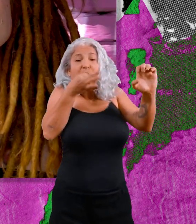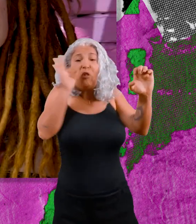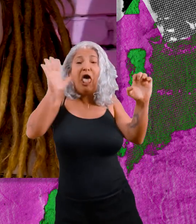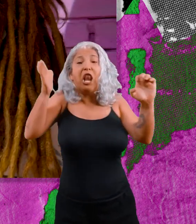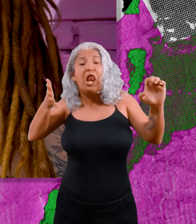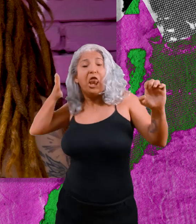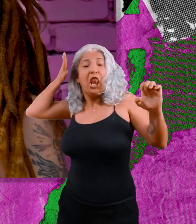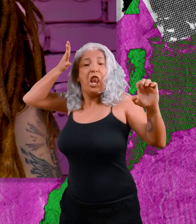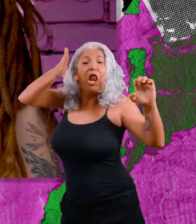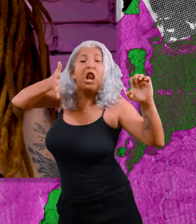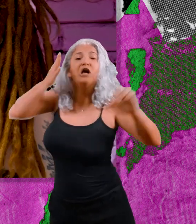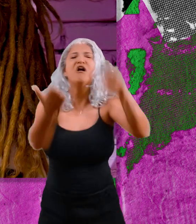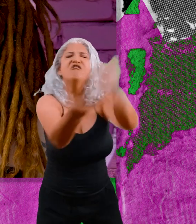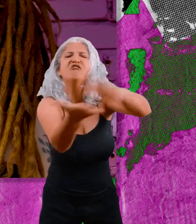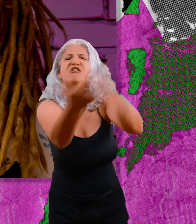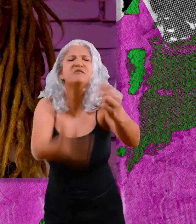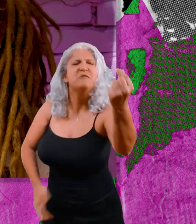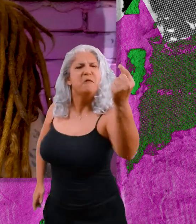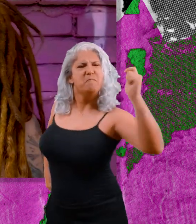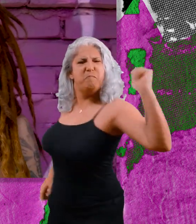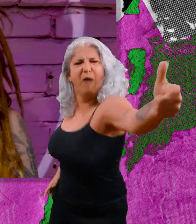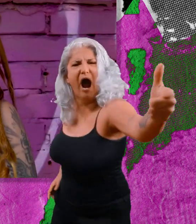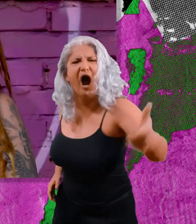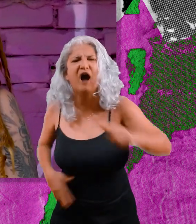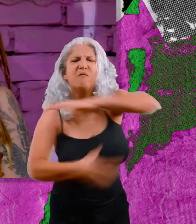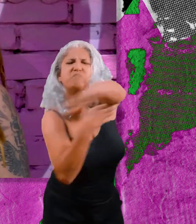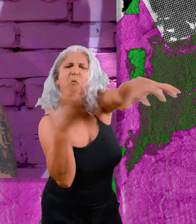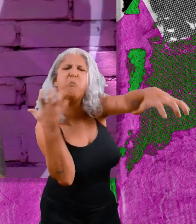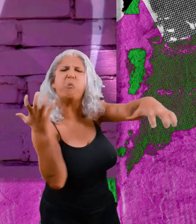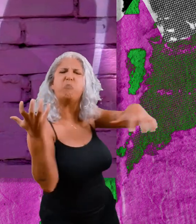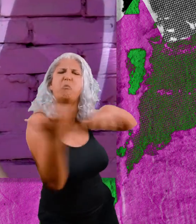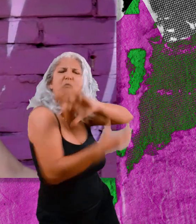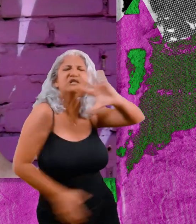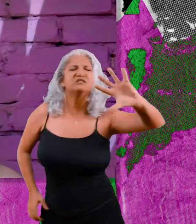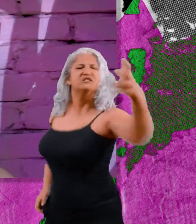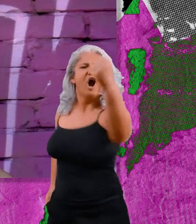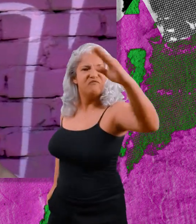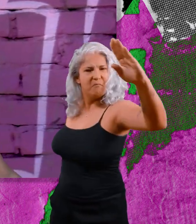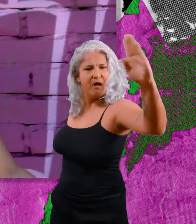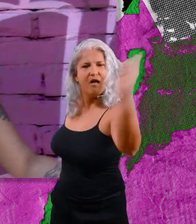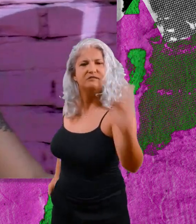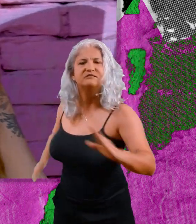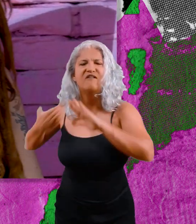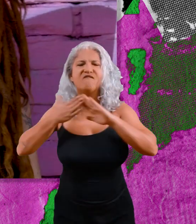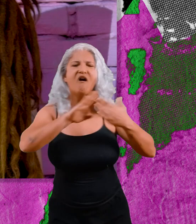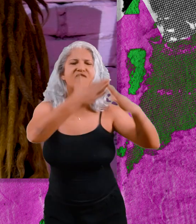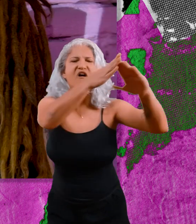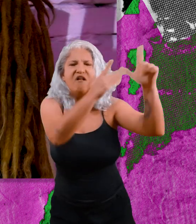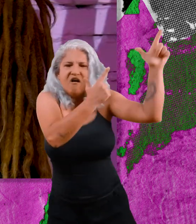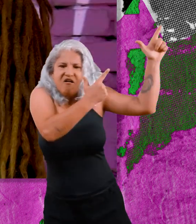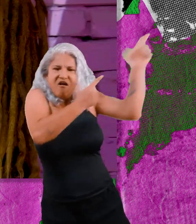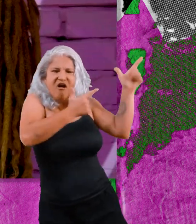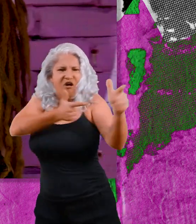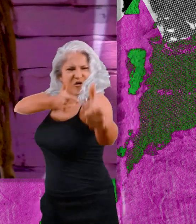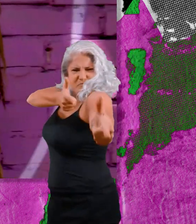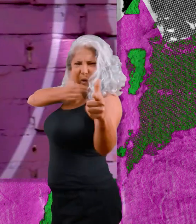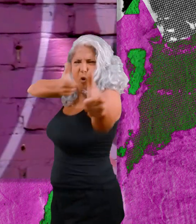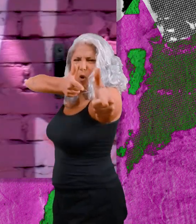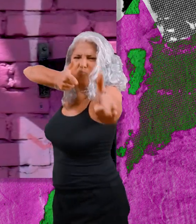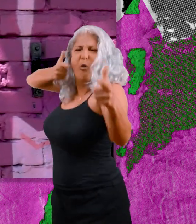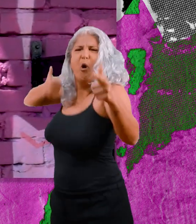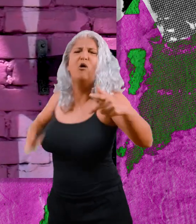caviar gosta de falar, banque enqueche a revolução, e pra salvar a nação, a favela desce de fuzil pra